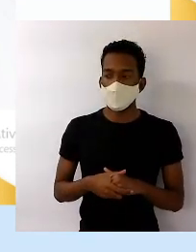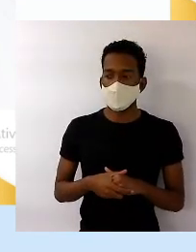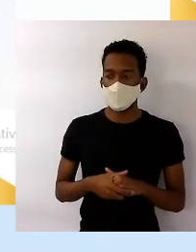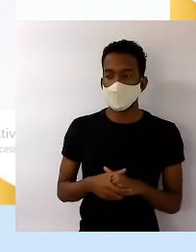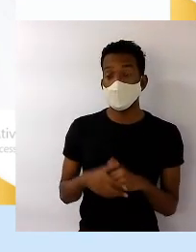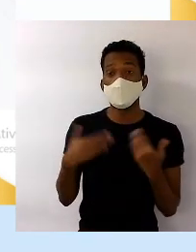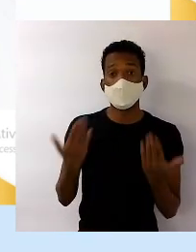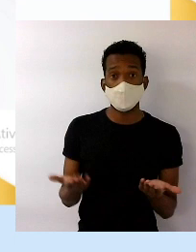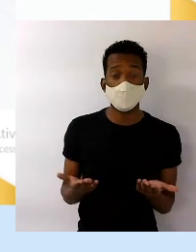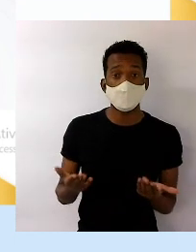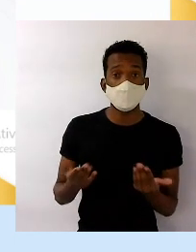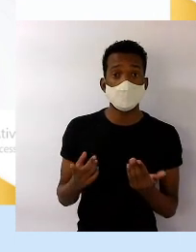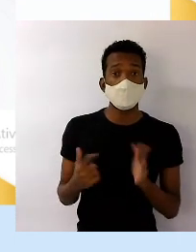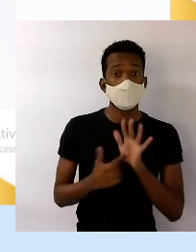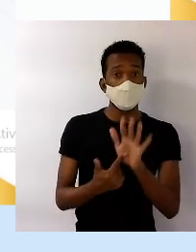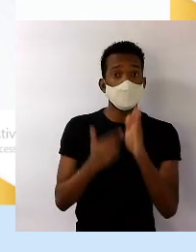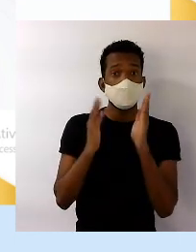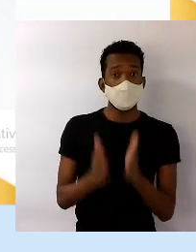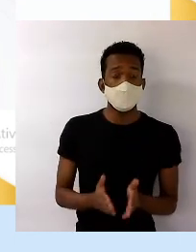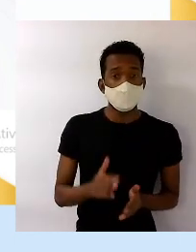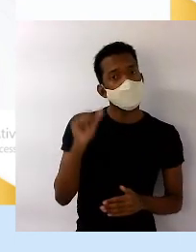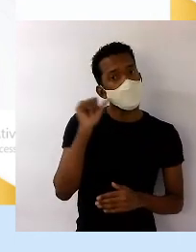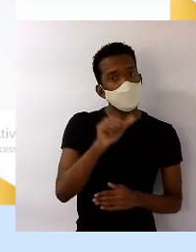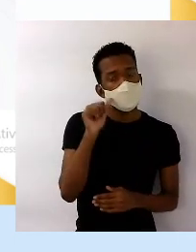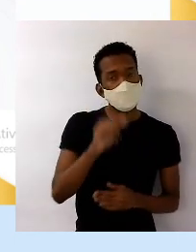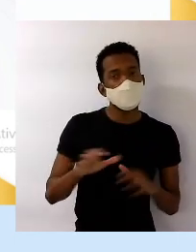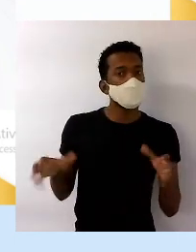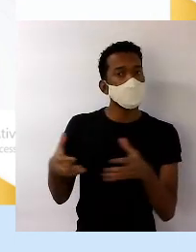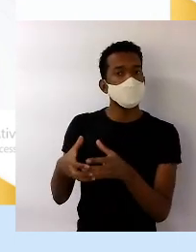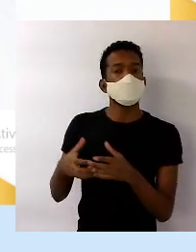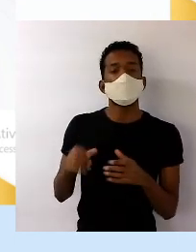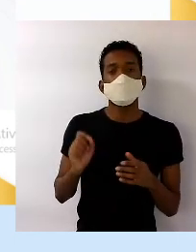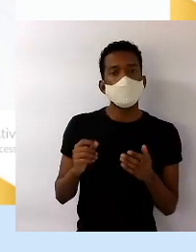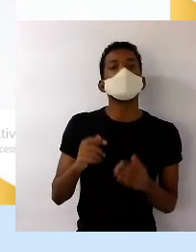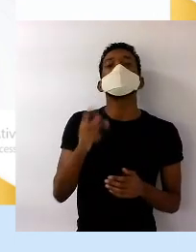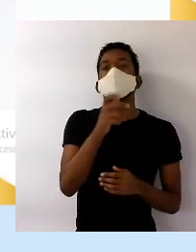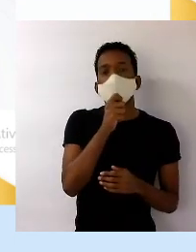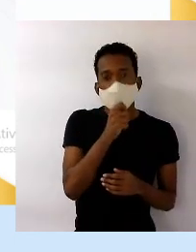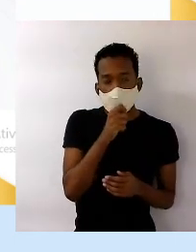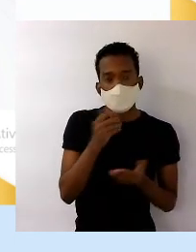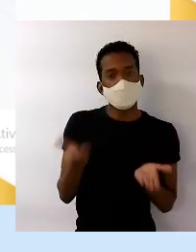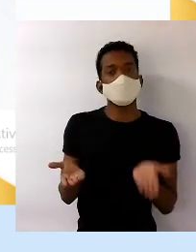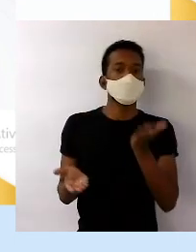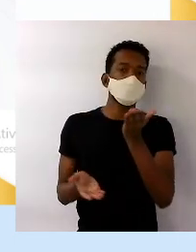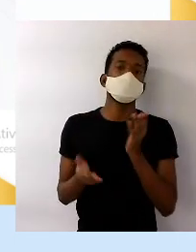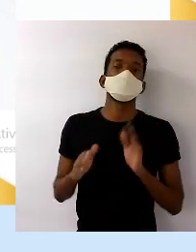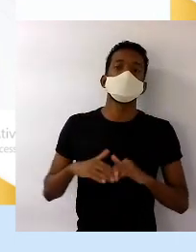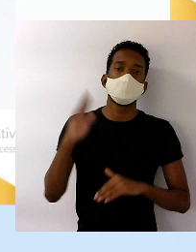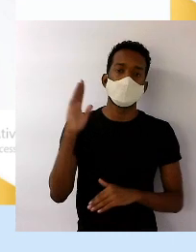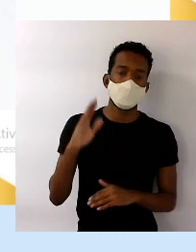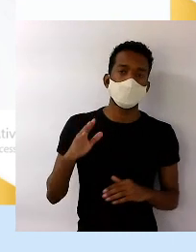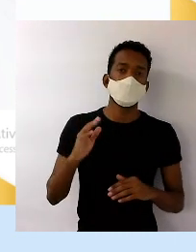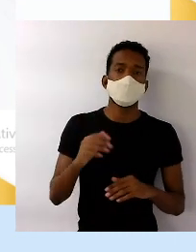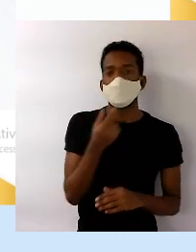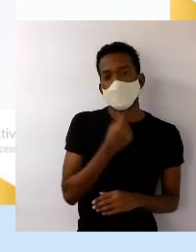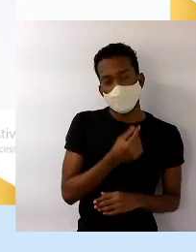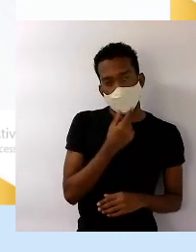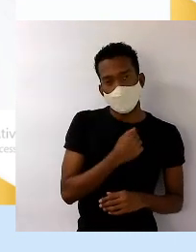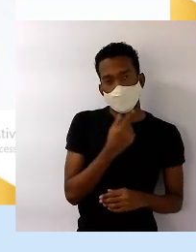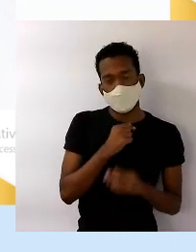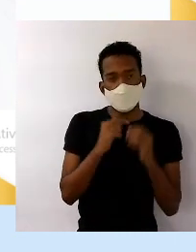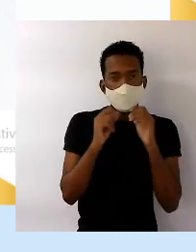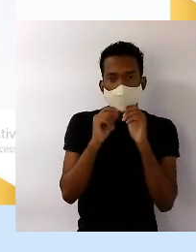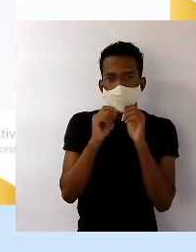E aí mostra que as mulheres continuam, ainda assim, continuam superando o número de homens.